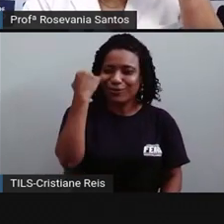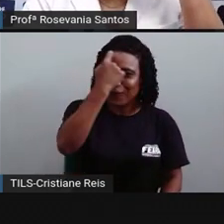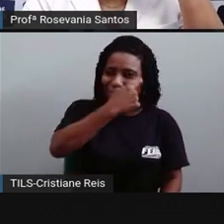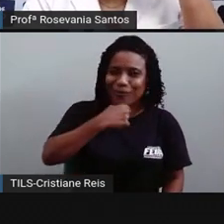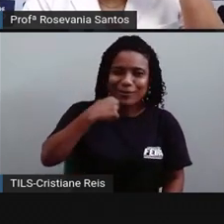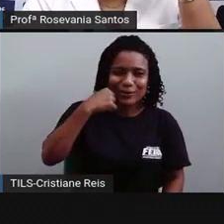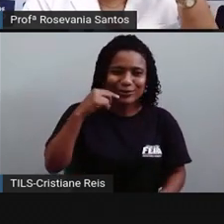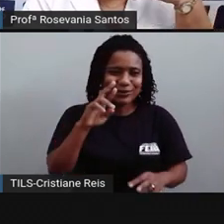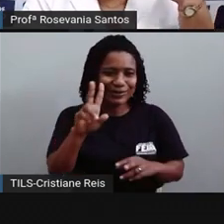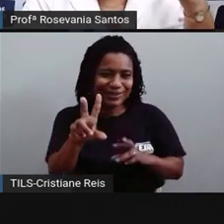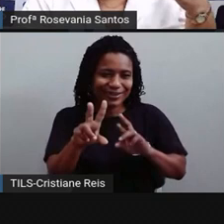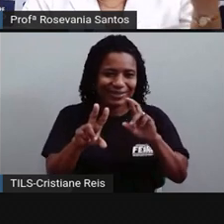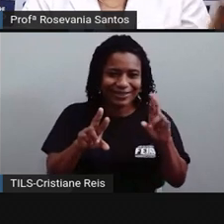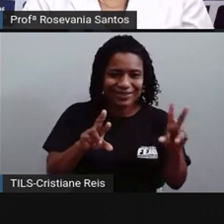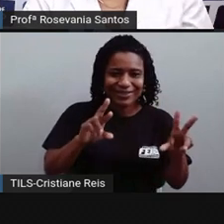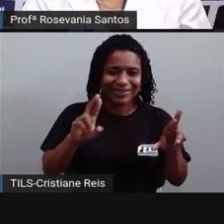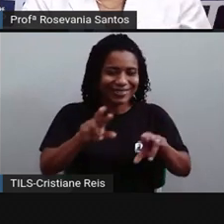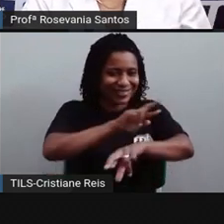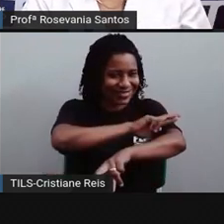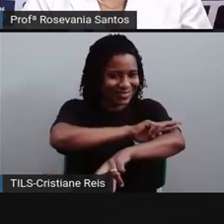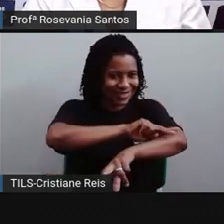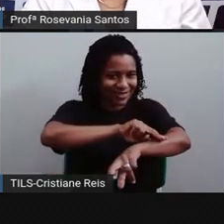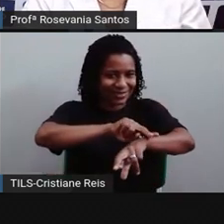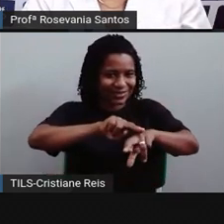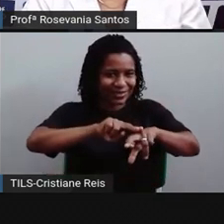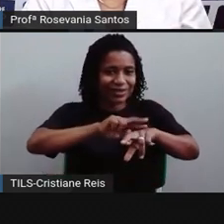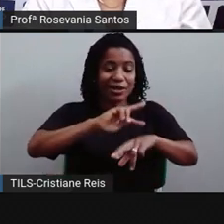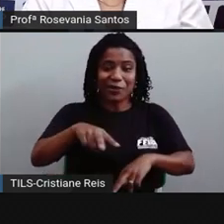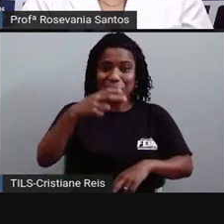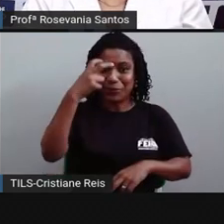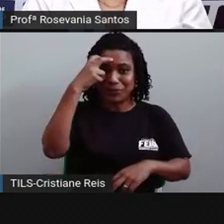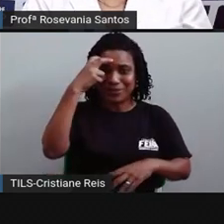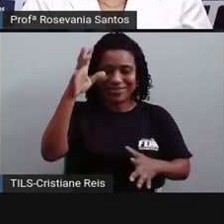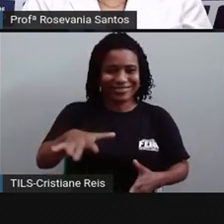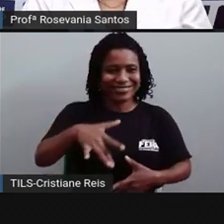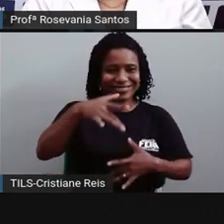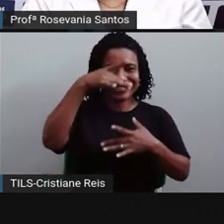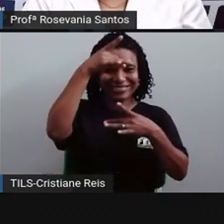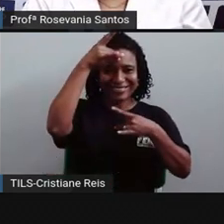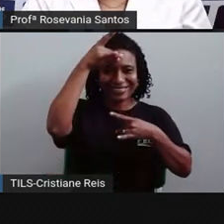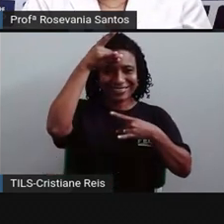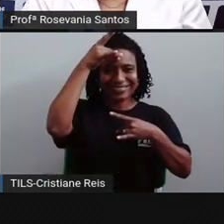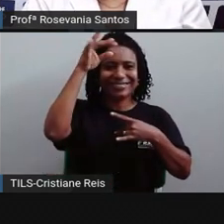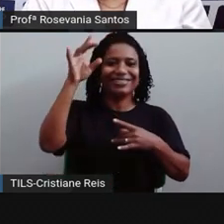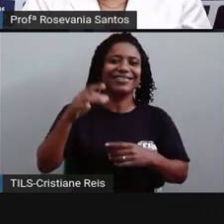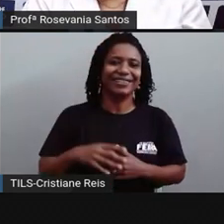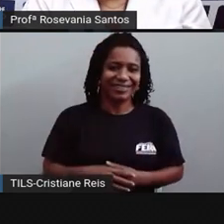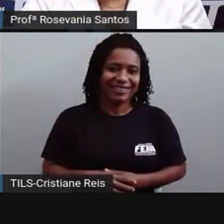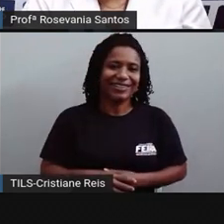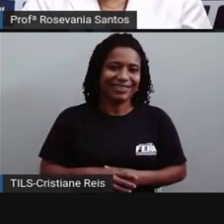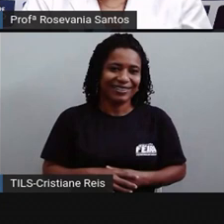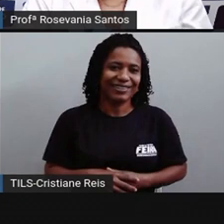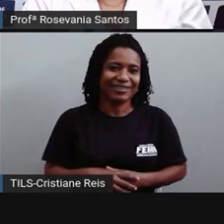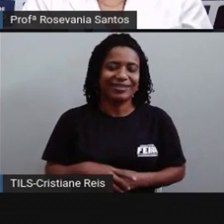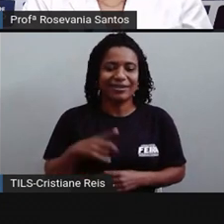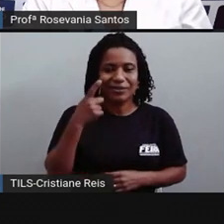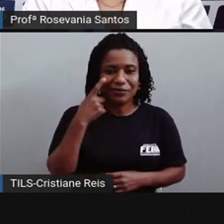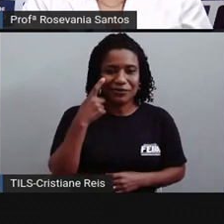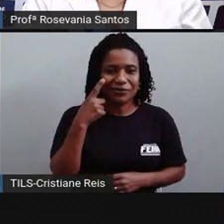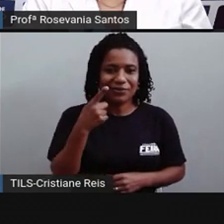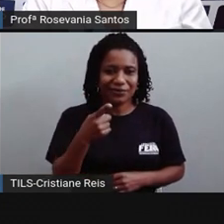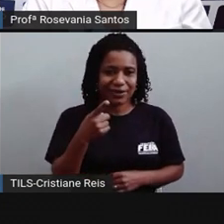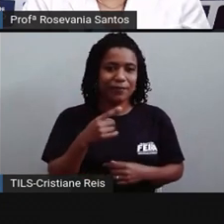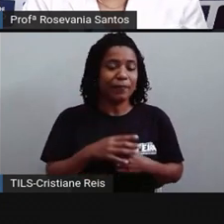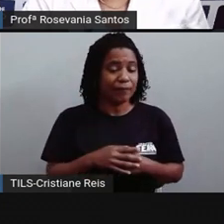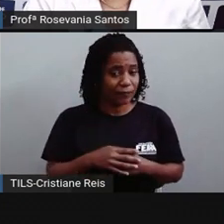a gente também, para a nossa cultura, que a gente incorporou uma série de coisas. Então, a evolução da nossa população, ela foi crescendo, porque durante